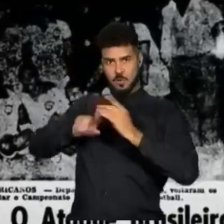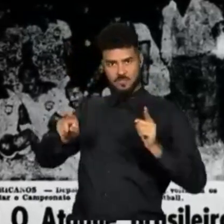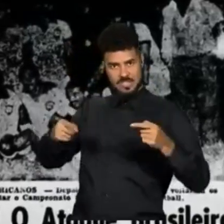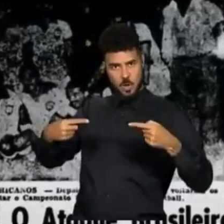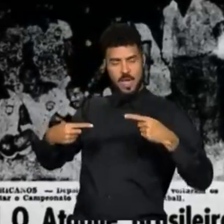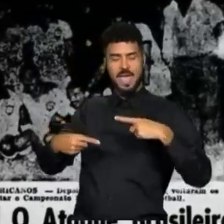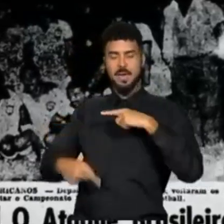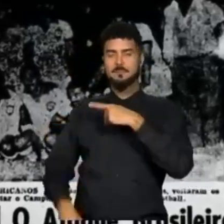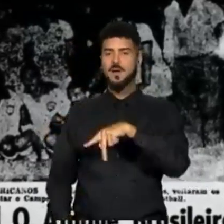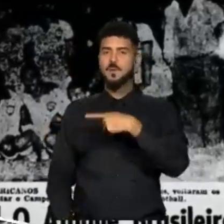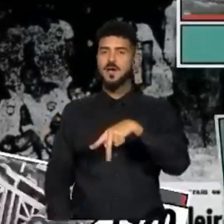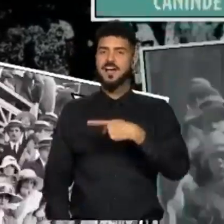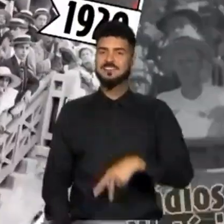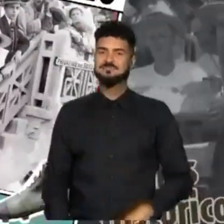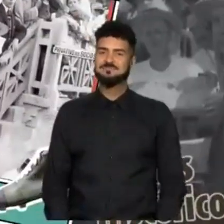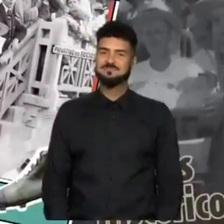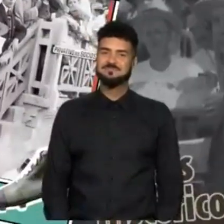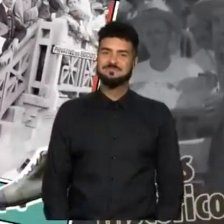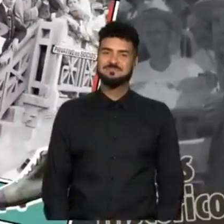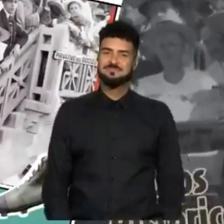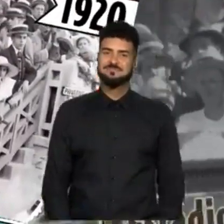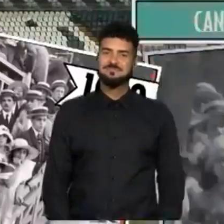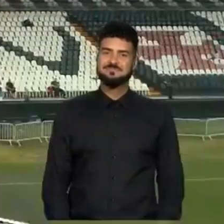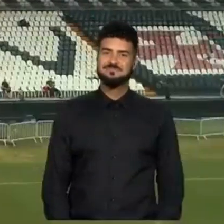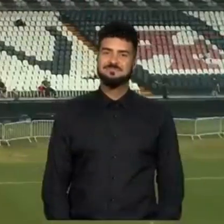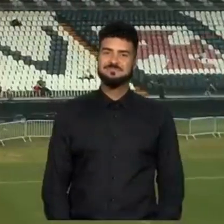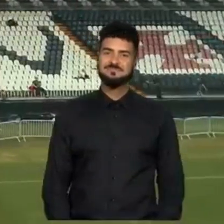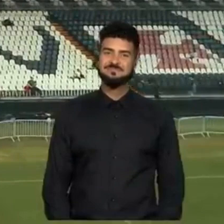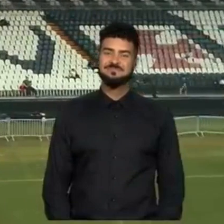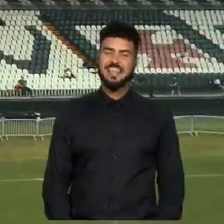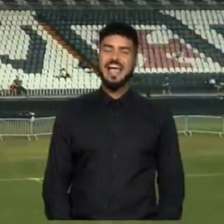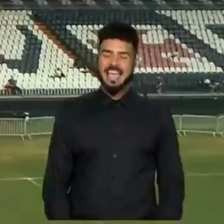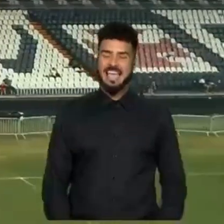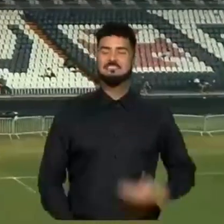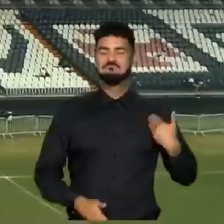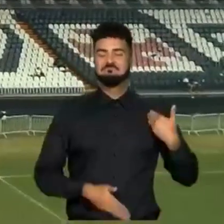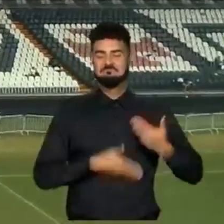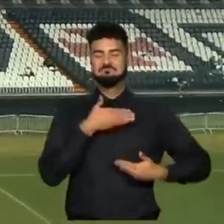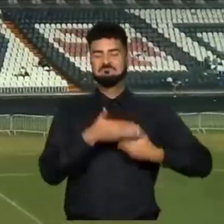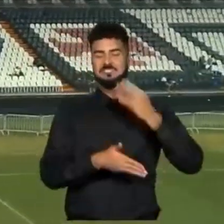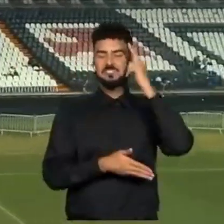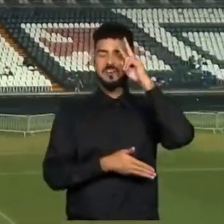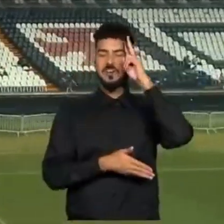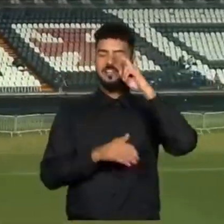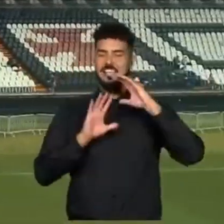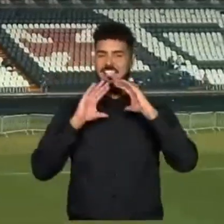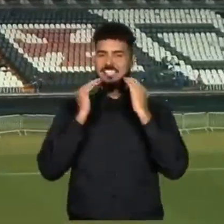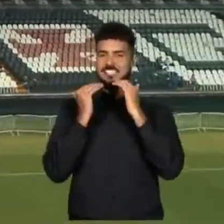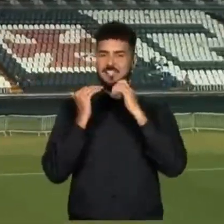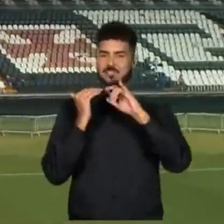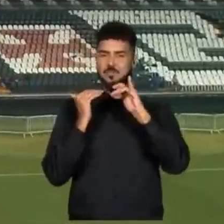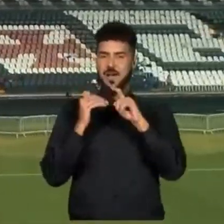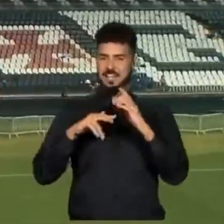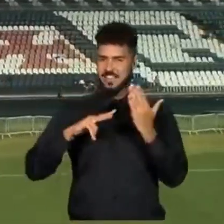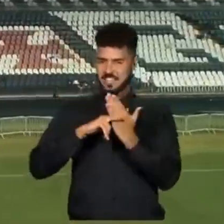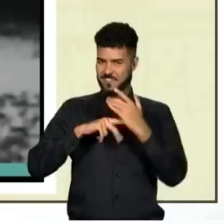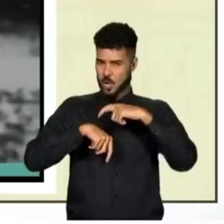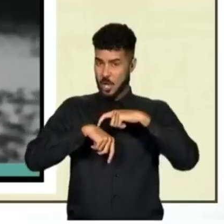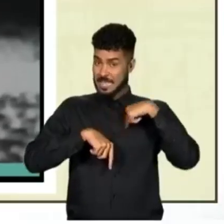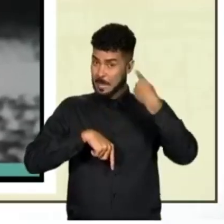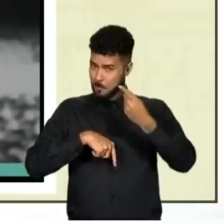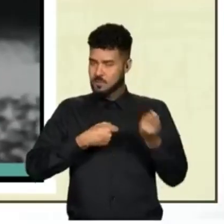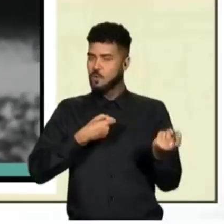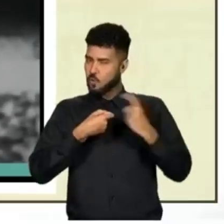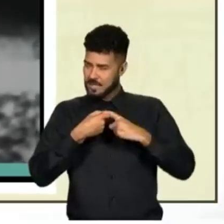todo mundo sabe disso, não adianta o Vasco espernear. E a 777 ela quer lucrar em bilheteria. Então por que não